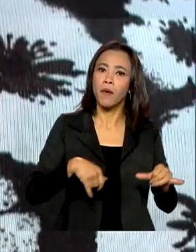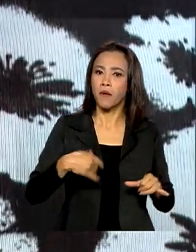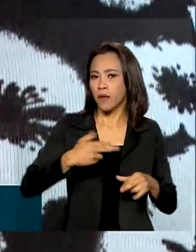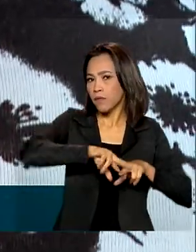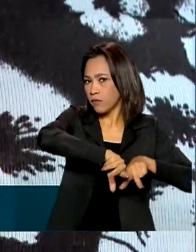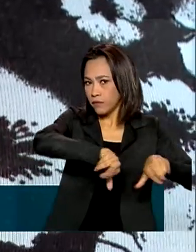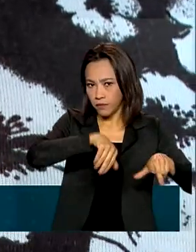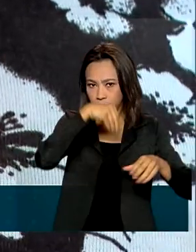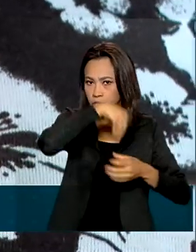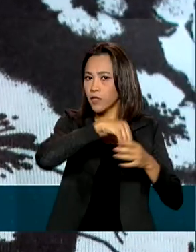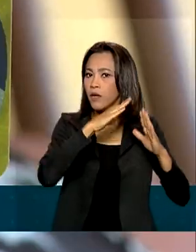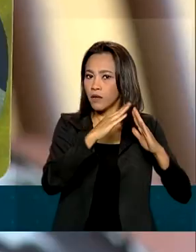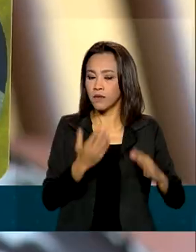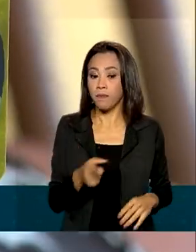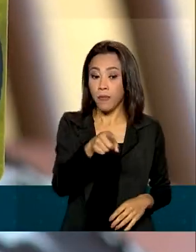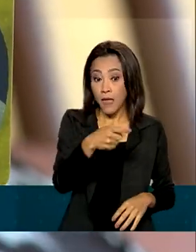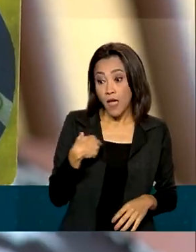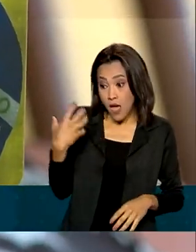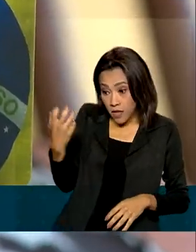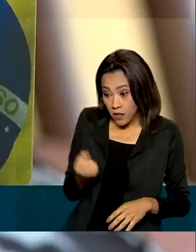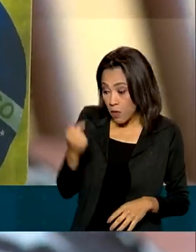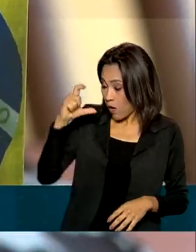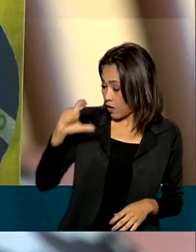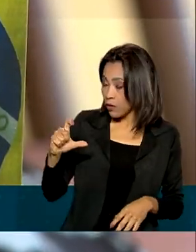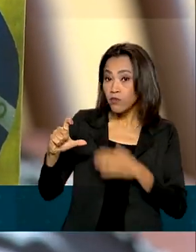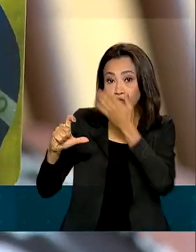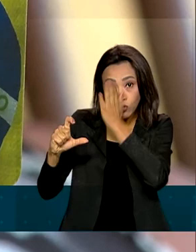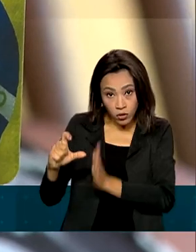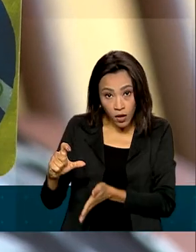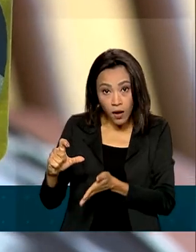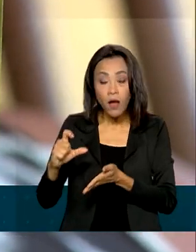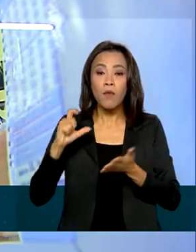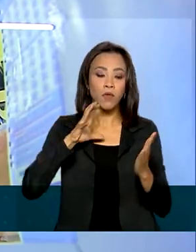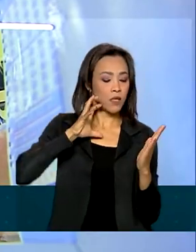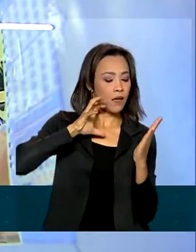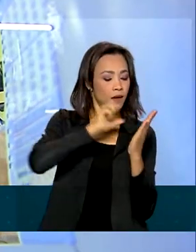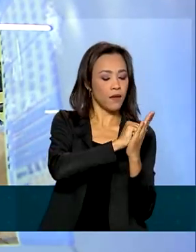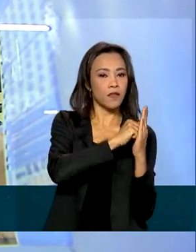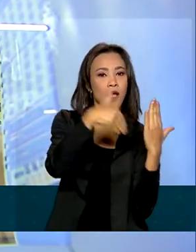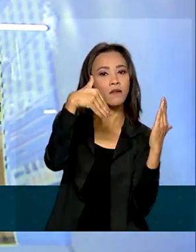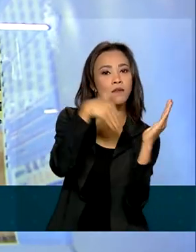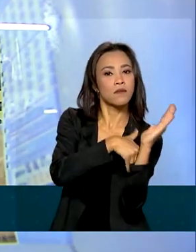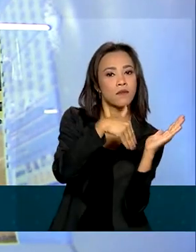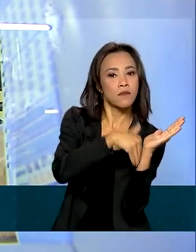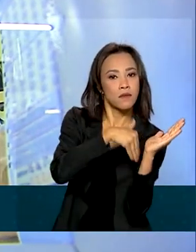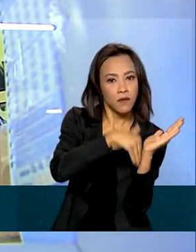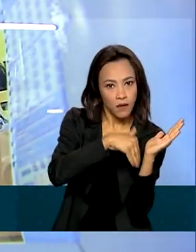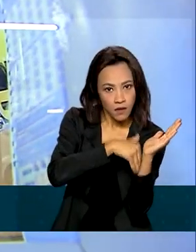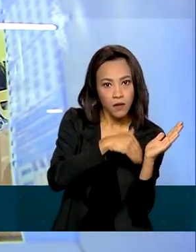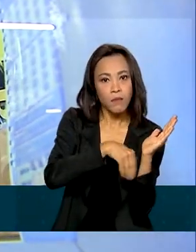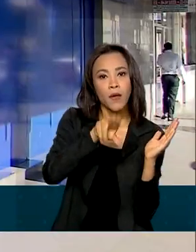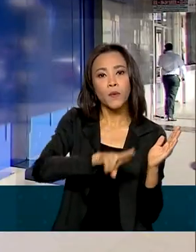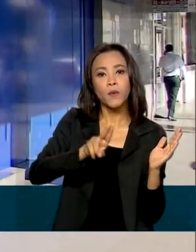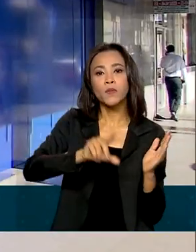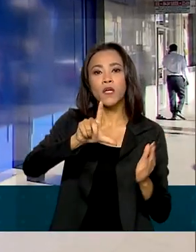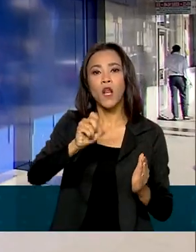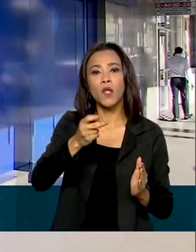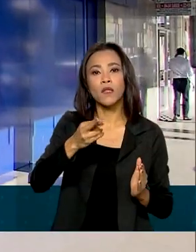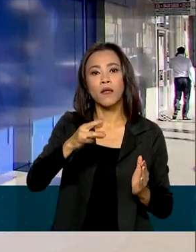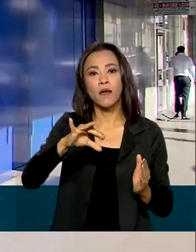Assim que receber o cartão, o usuário já pode cadastrar a senha para o uso em unidades lotéricas,